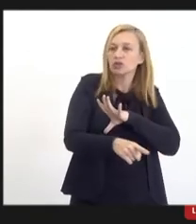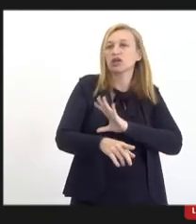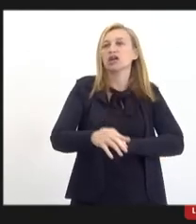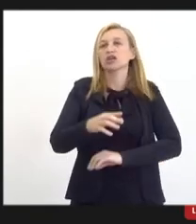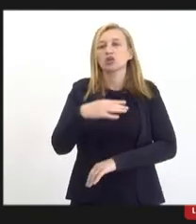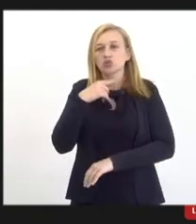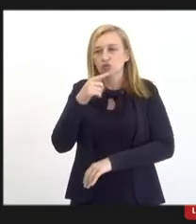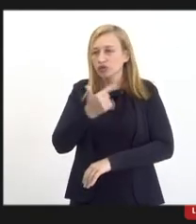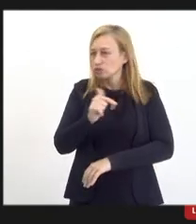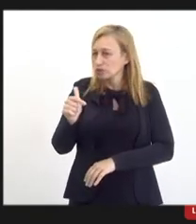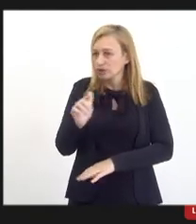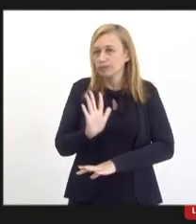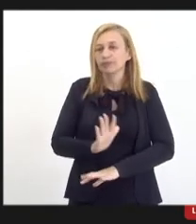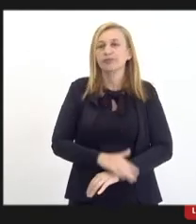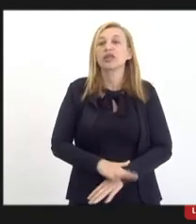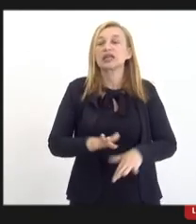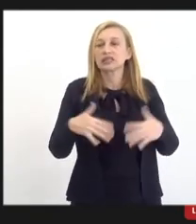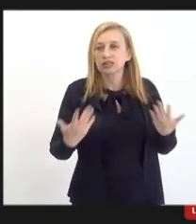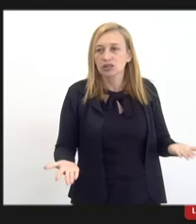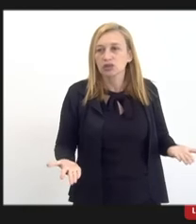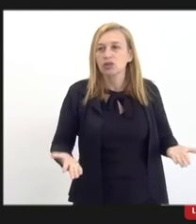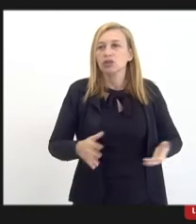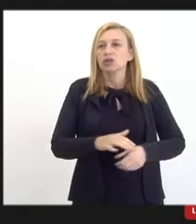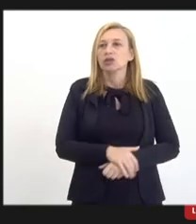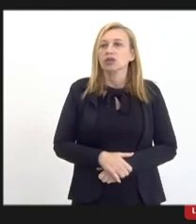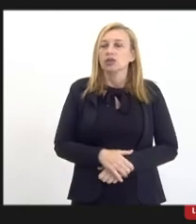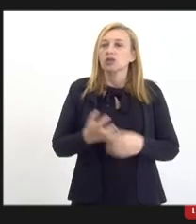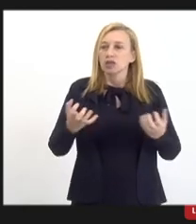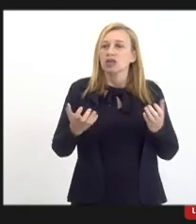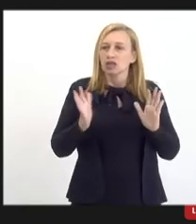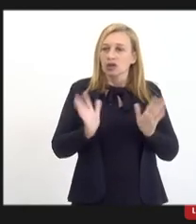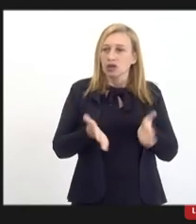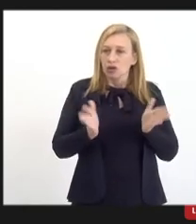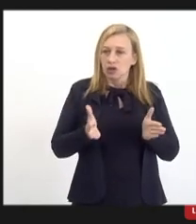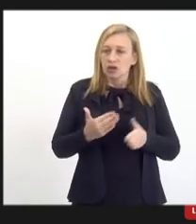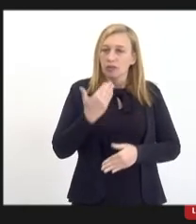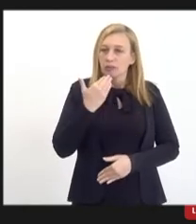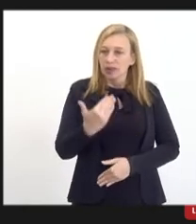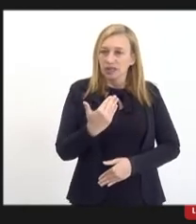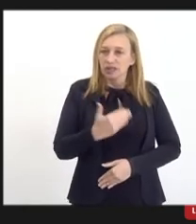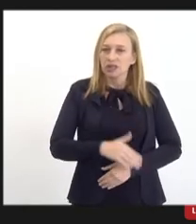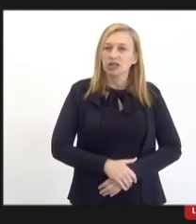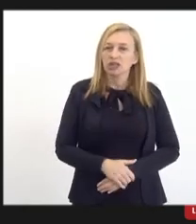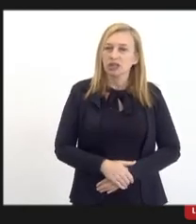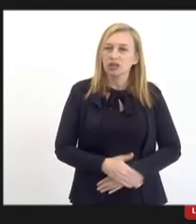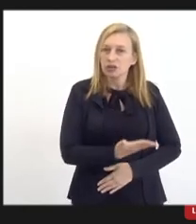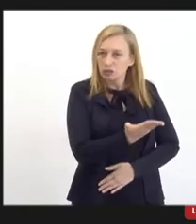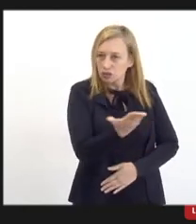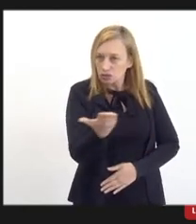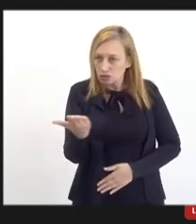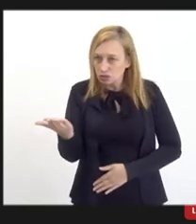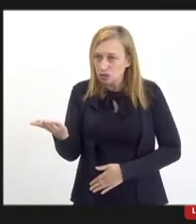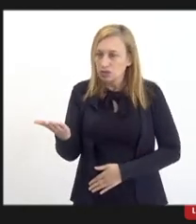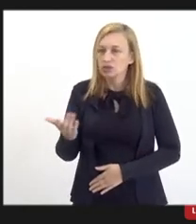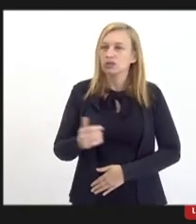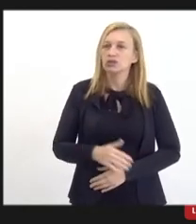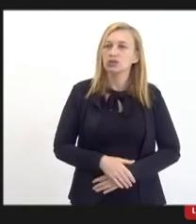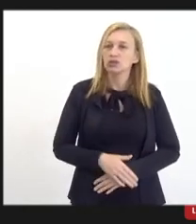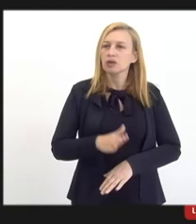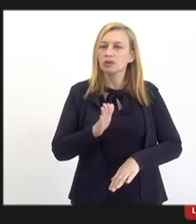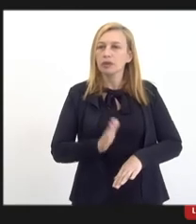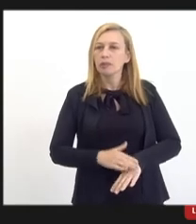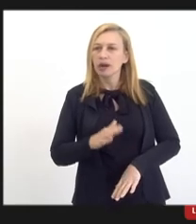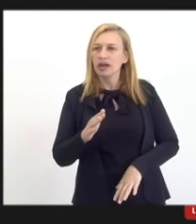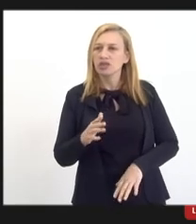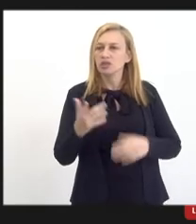de dúvidas. Então, queria agora solicitar dos senhores se a gente tenha mais algum